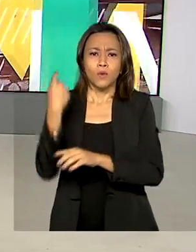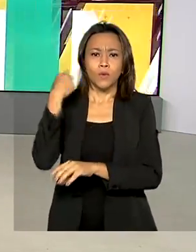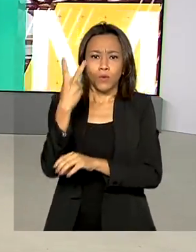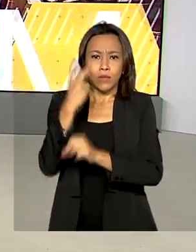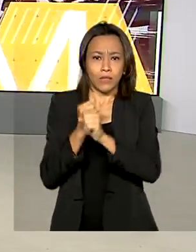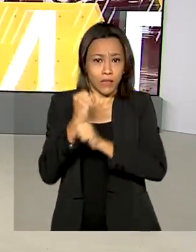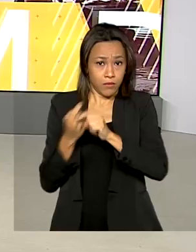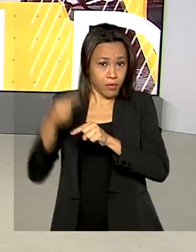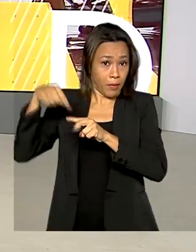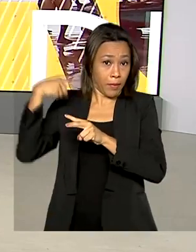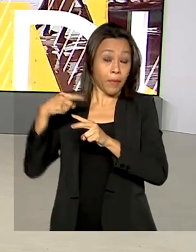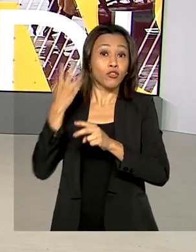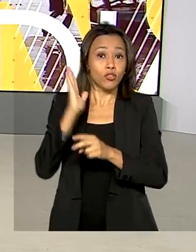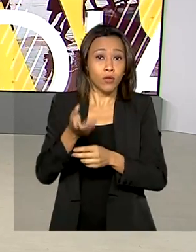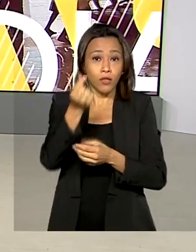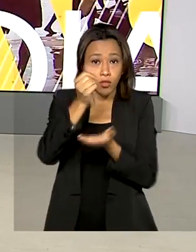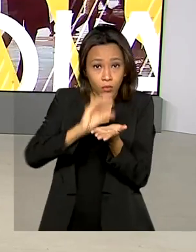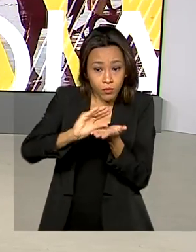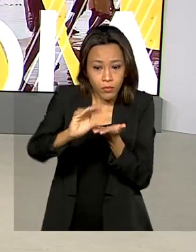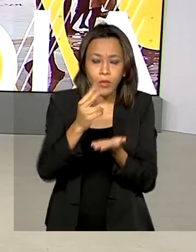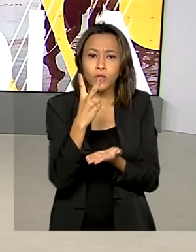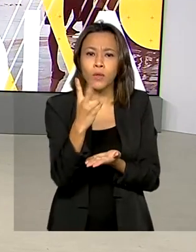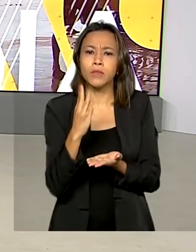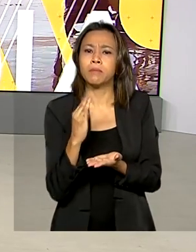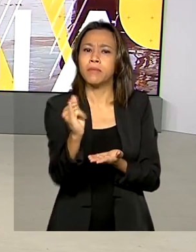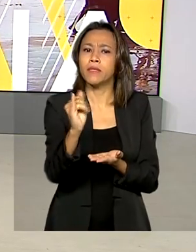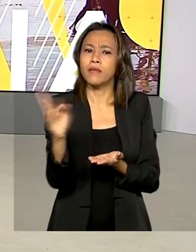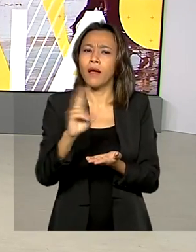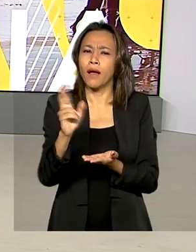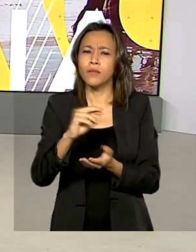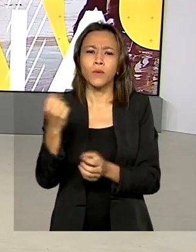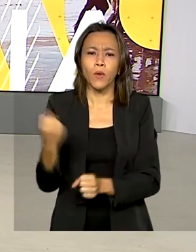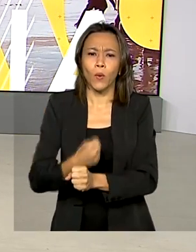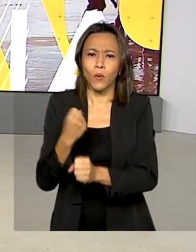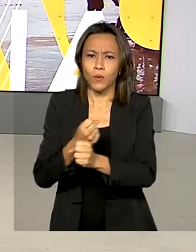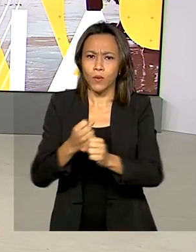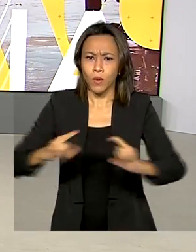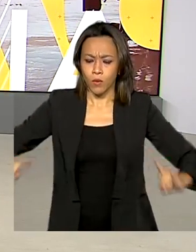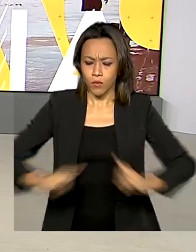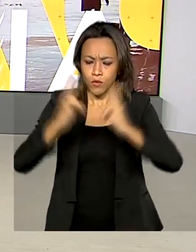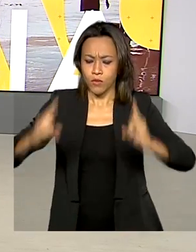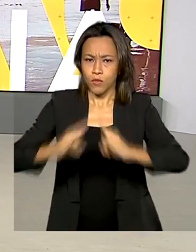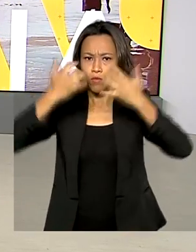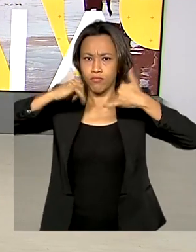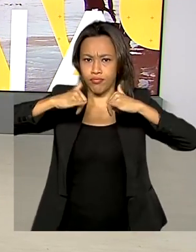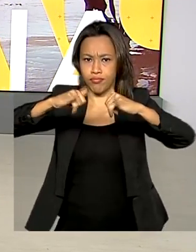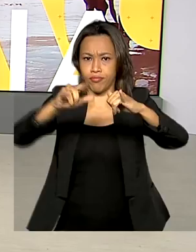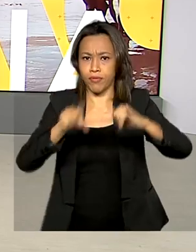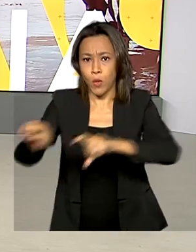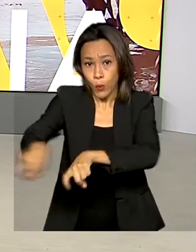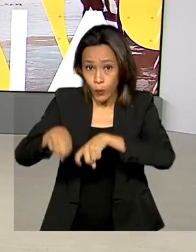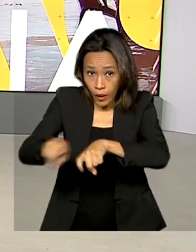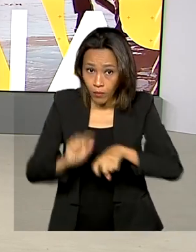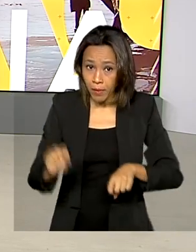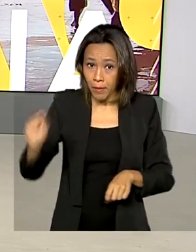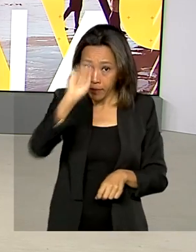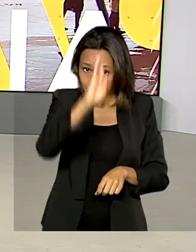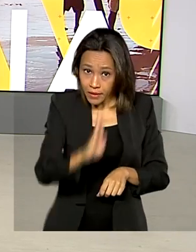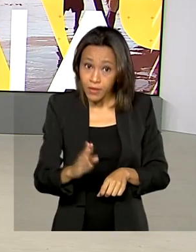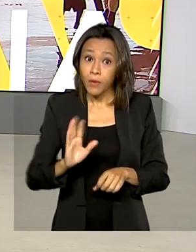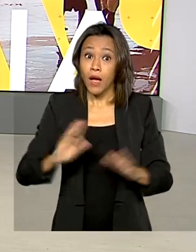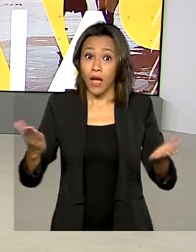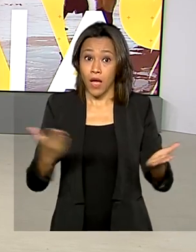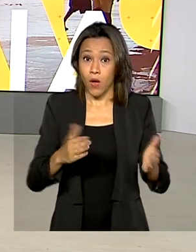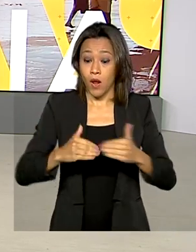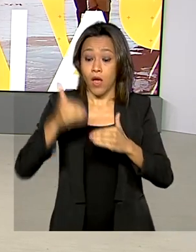cerca de 2 bilhões de reais em obras de eletrificação rural em todo o país. E para 2021, o orçamento